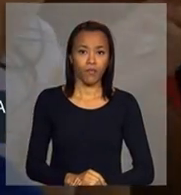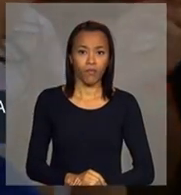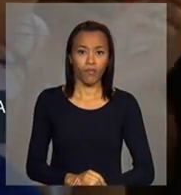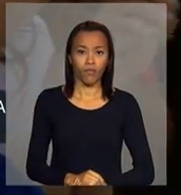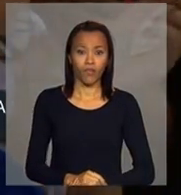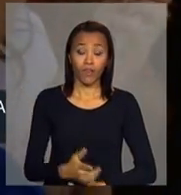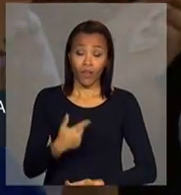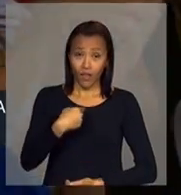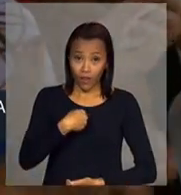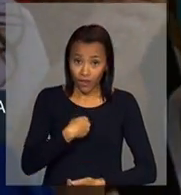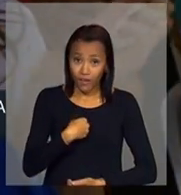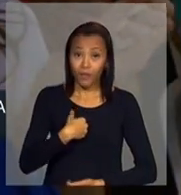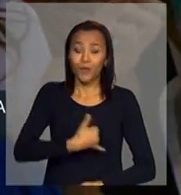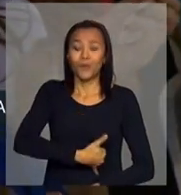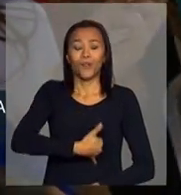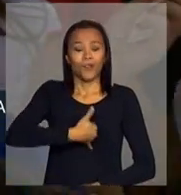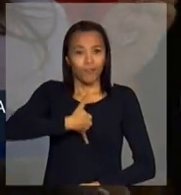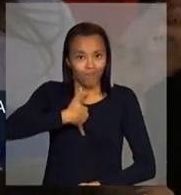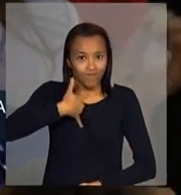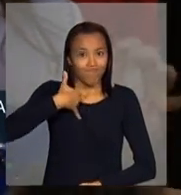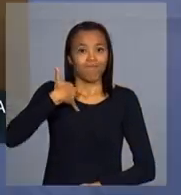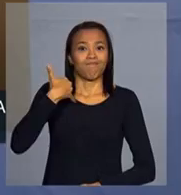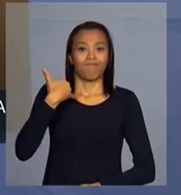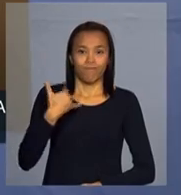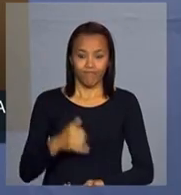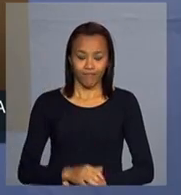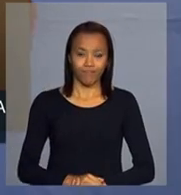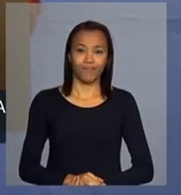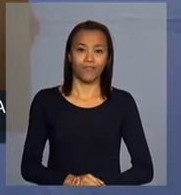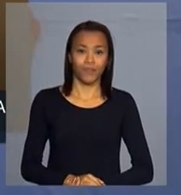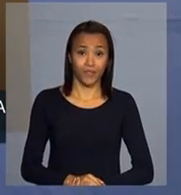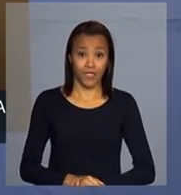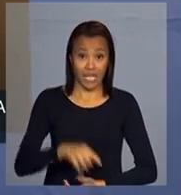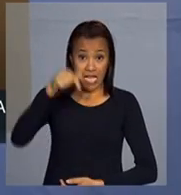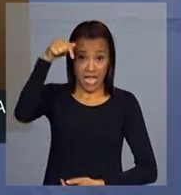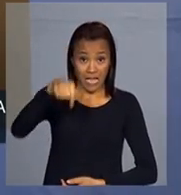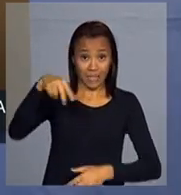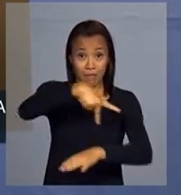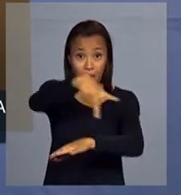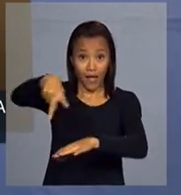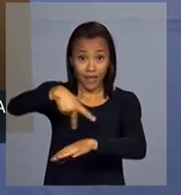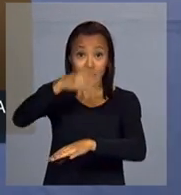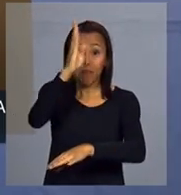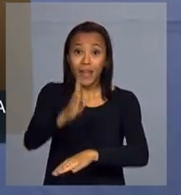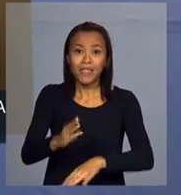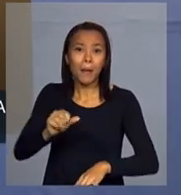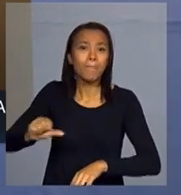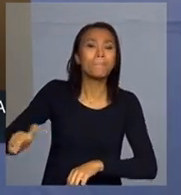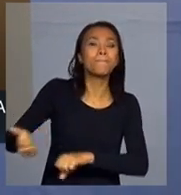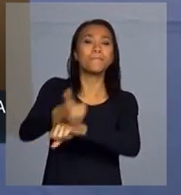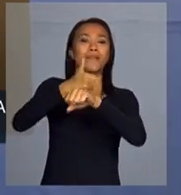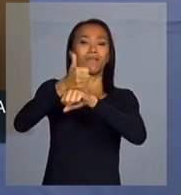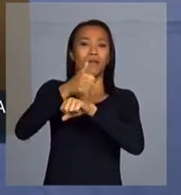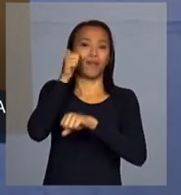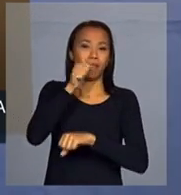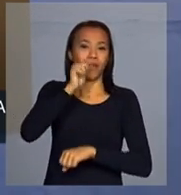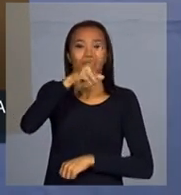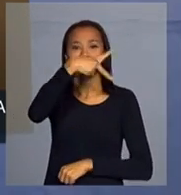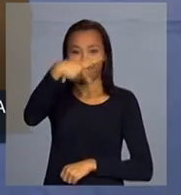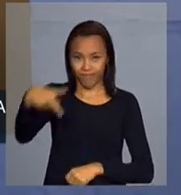Eu me orgulho muito de, país como o Brasil, ser a primeira mulher presidenta.